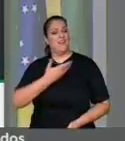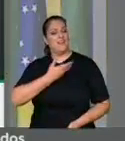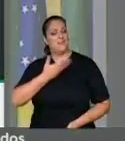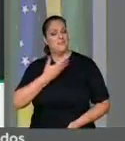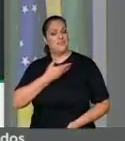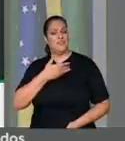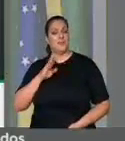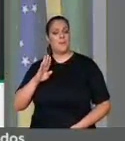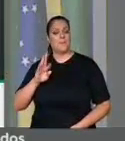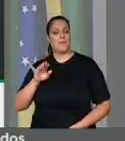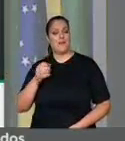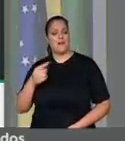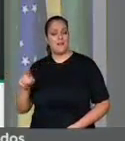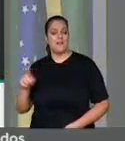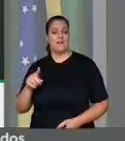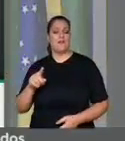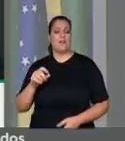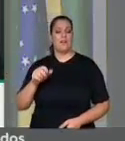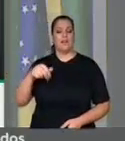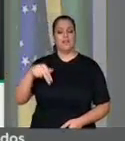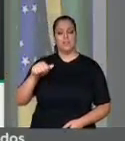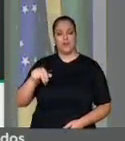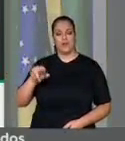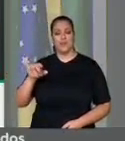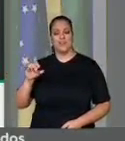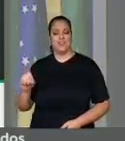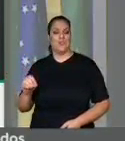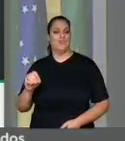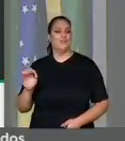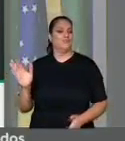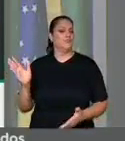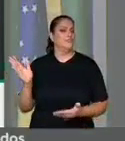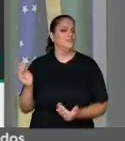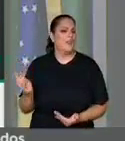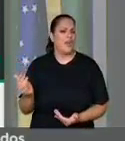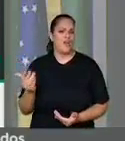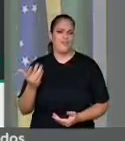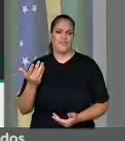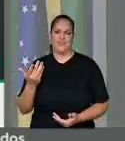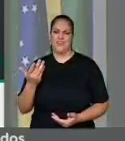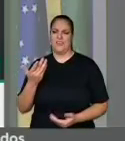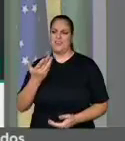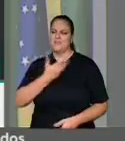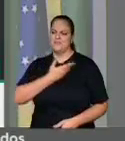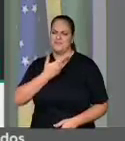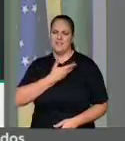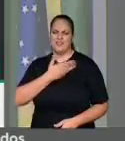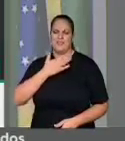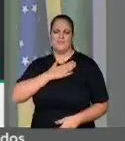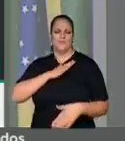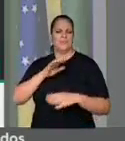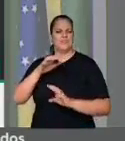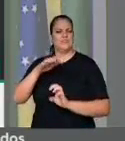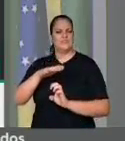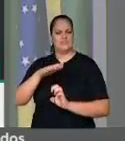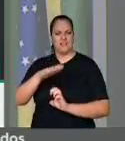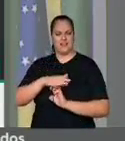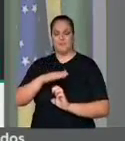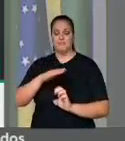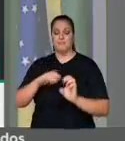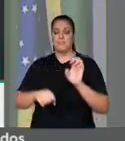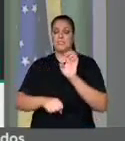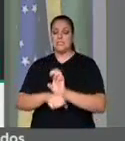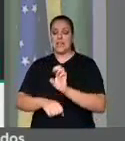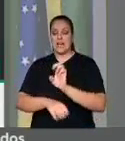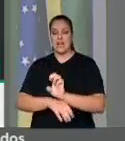Paraíba, como os jovens empreendedores do meu Estado, que me motivam aqui nessa casa, diante de todas